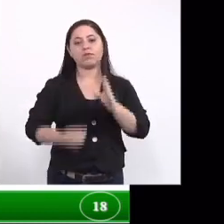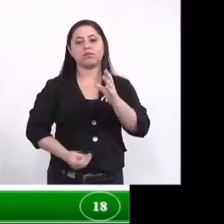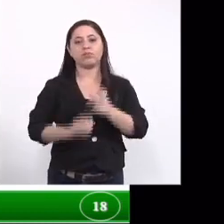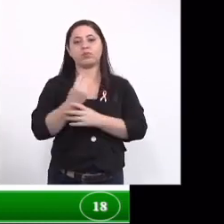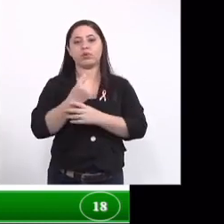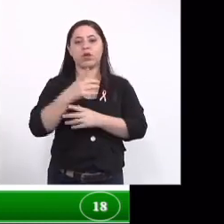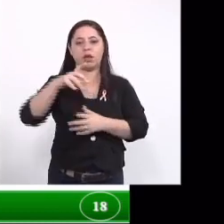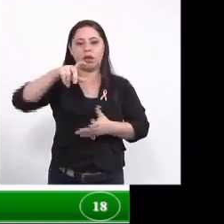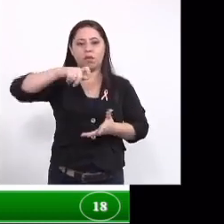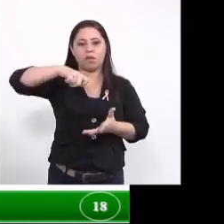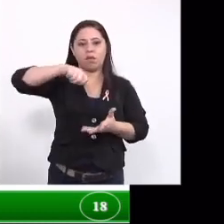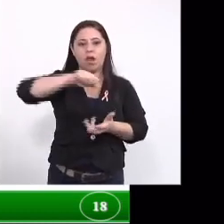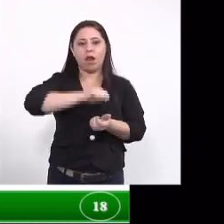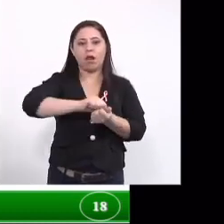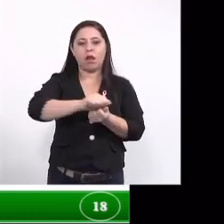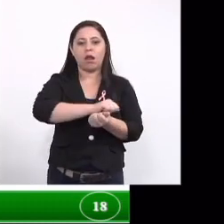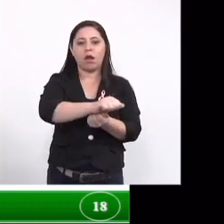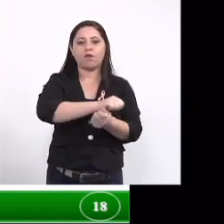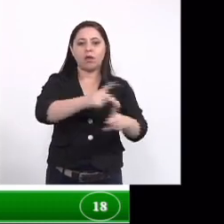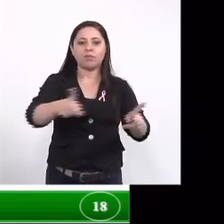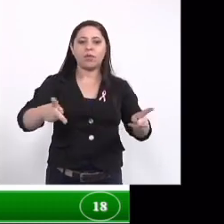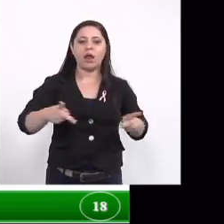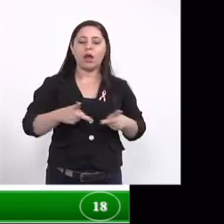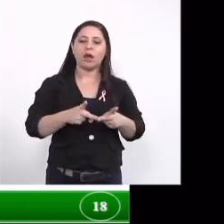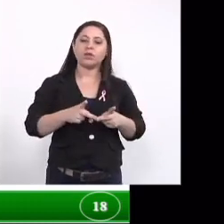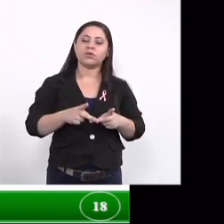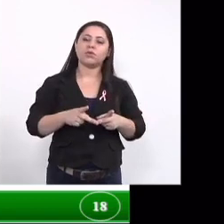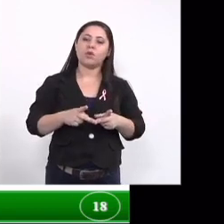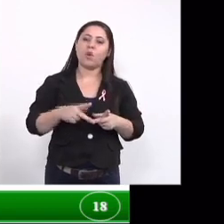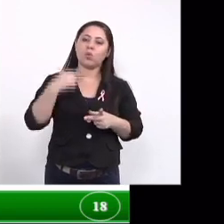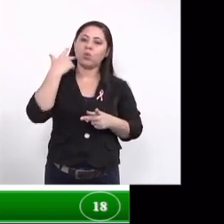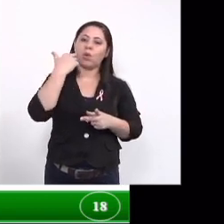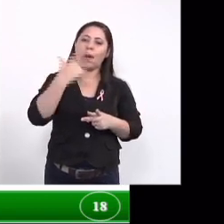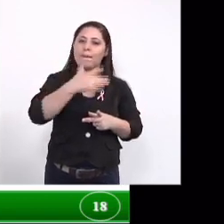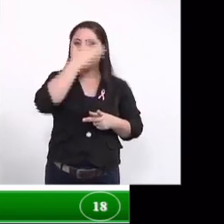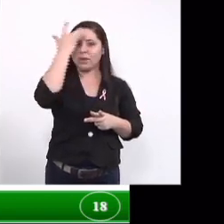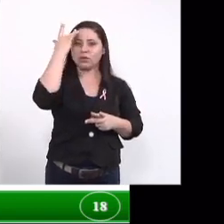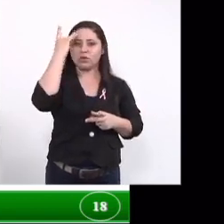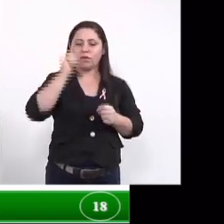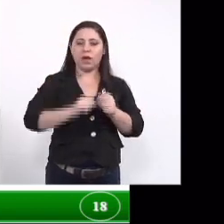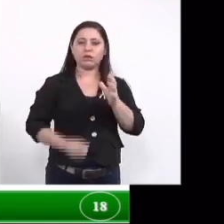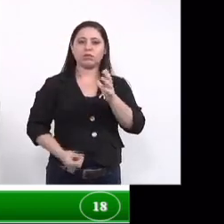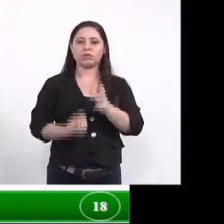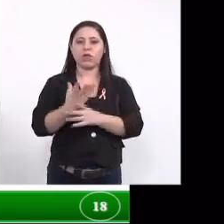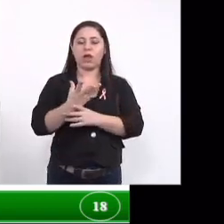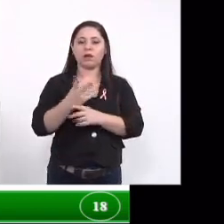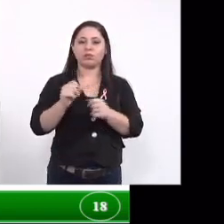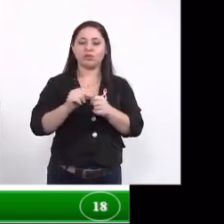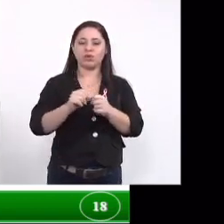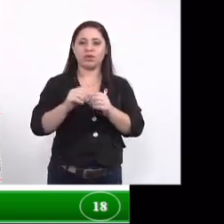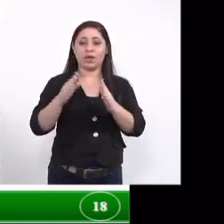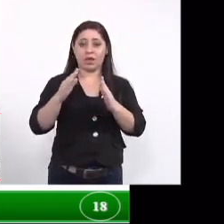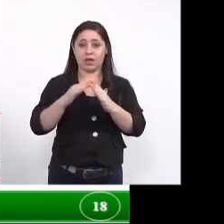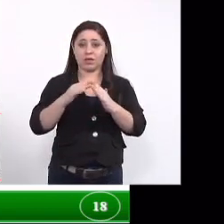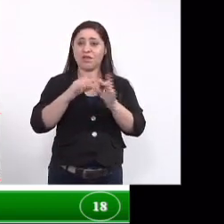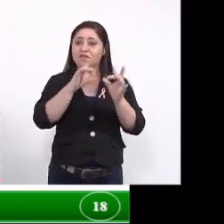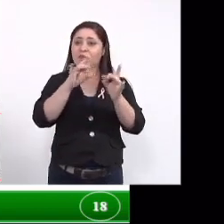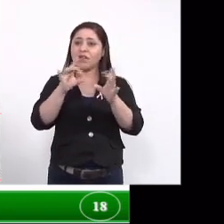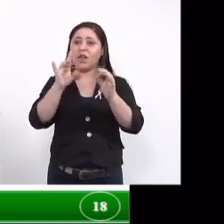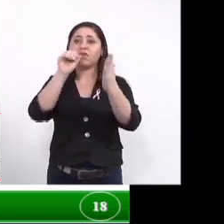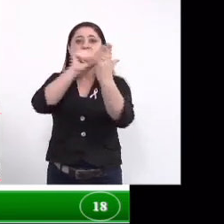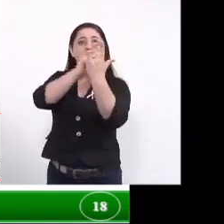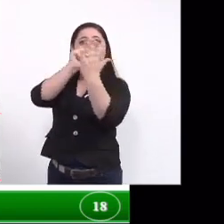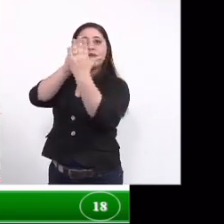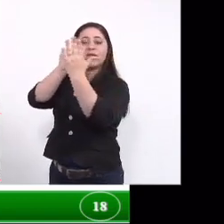detergente com uma formulação convencional normalmente aquelas pessoas que produzem aqueles detergentes em casa que vendem de porta em